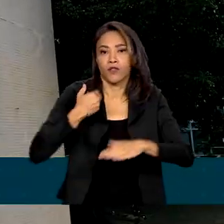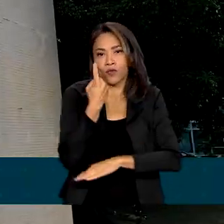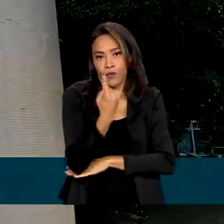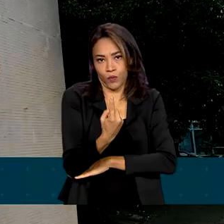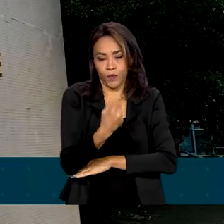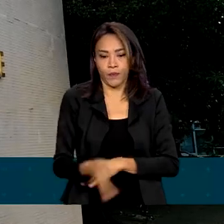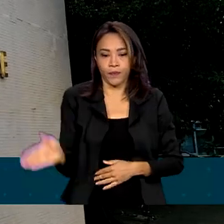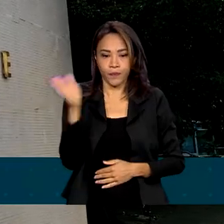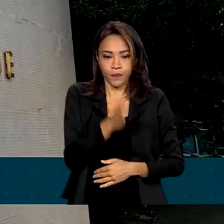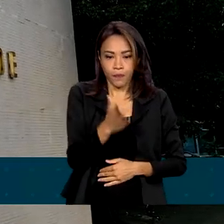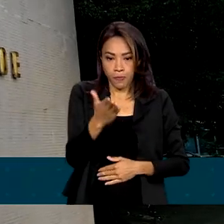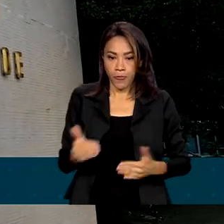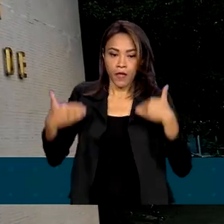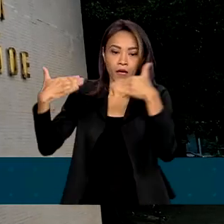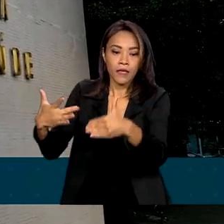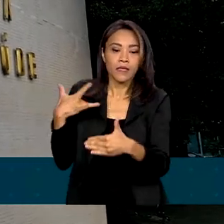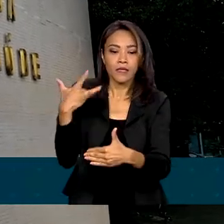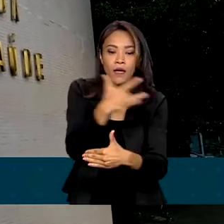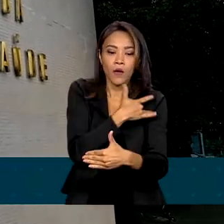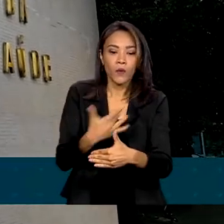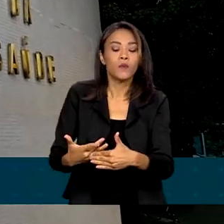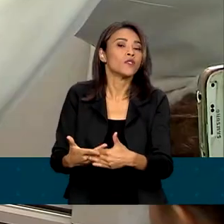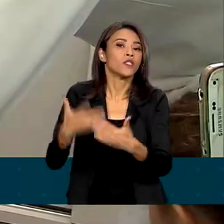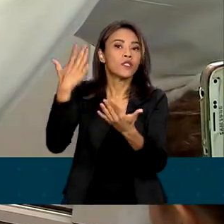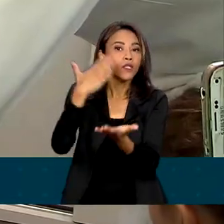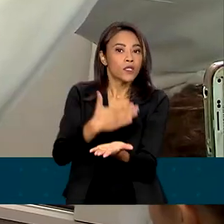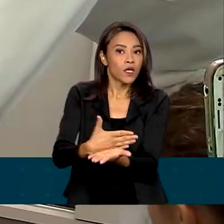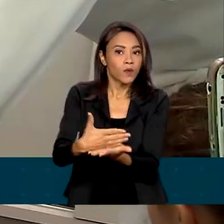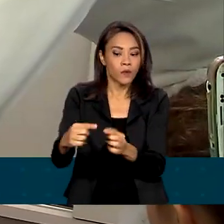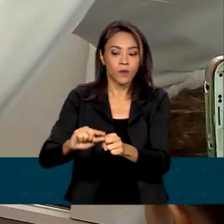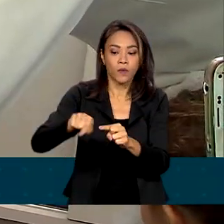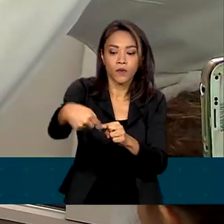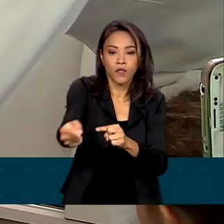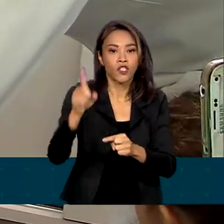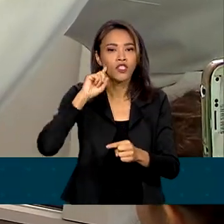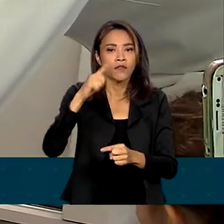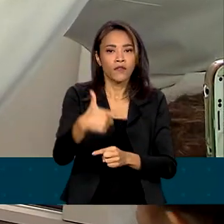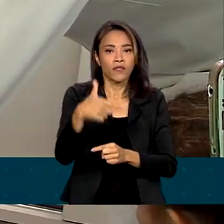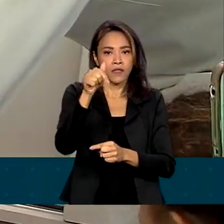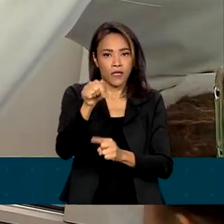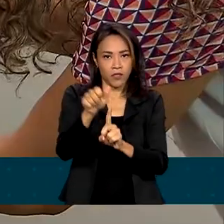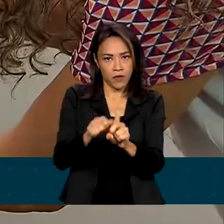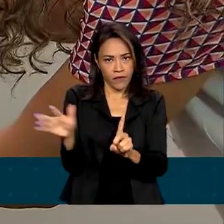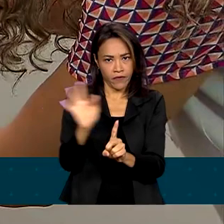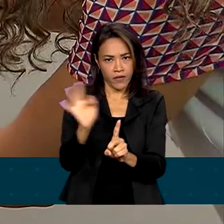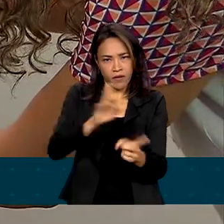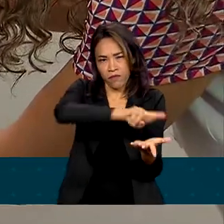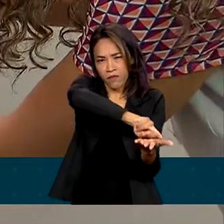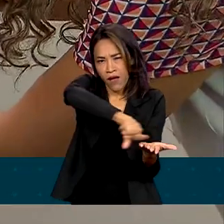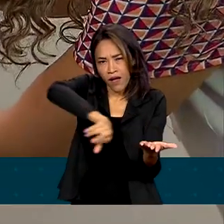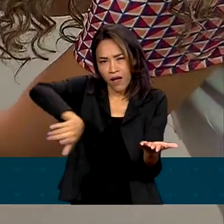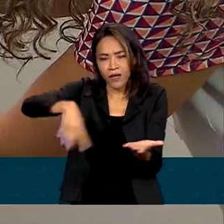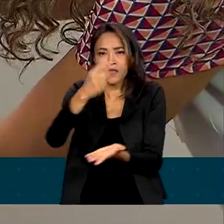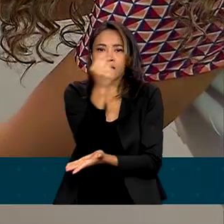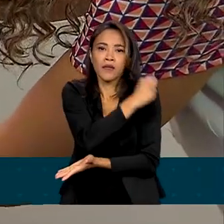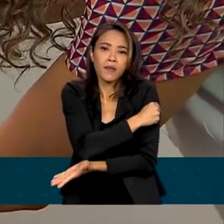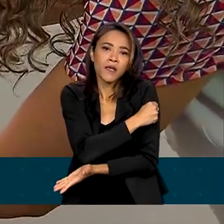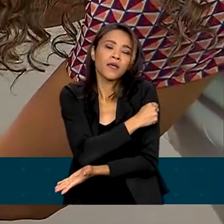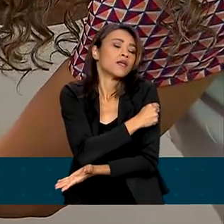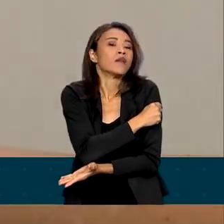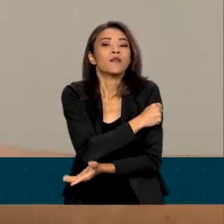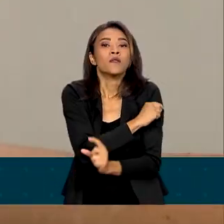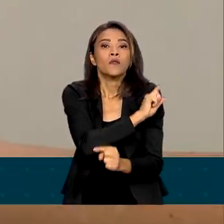Ministério da Saúde inicia, em 27 de fevereiro, uma série de campanhas de vacinação para recuperar